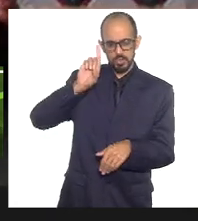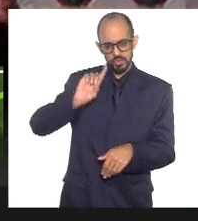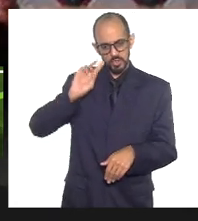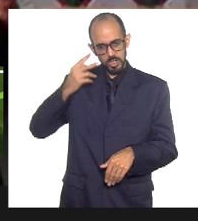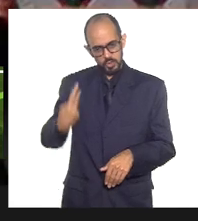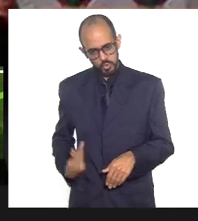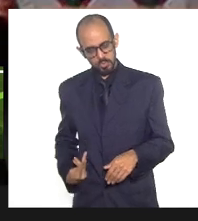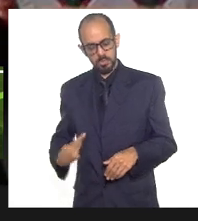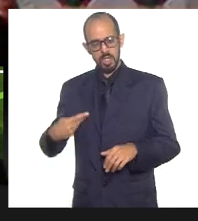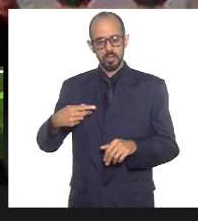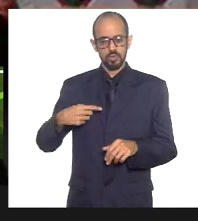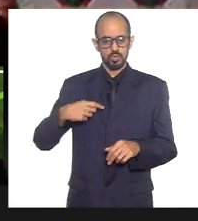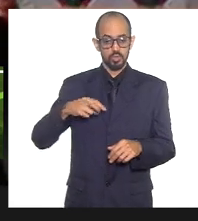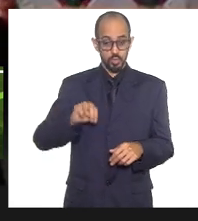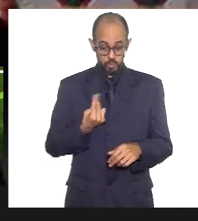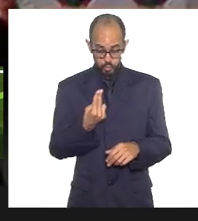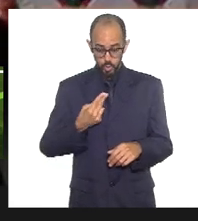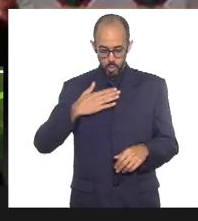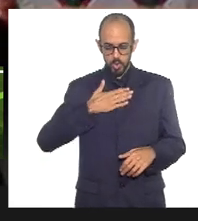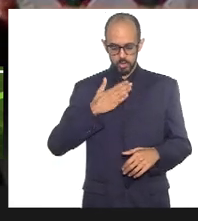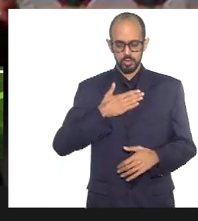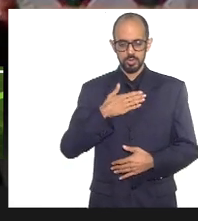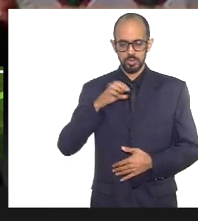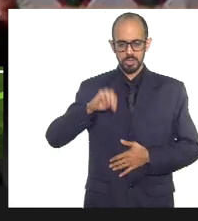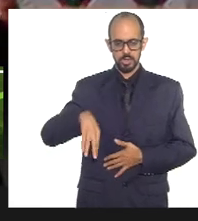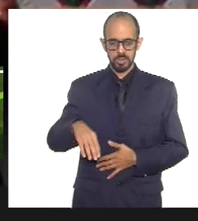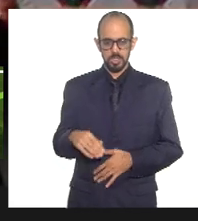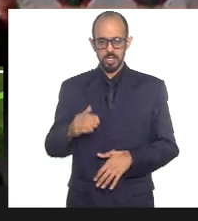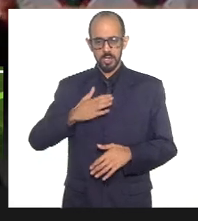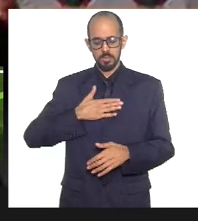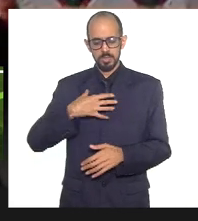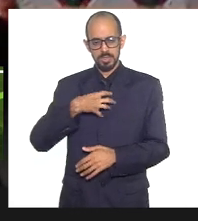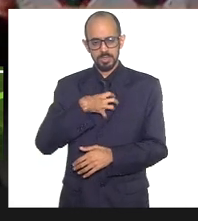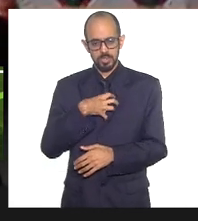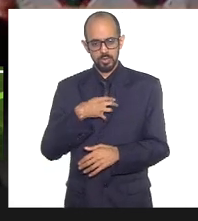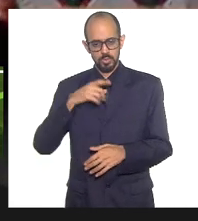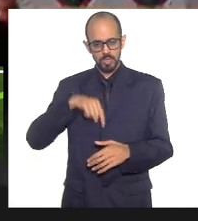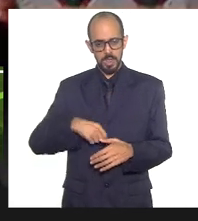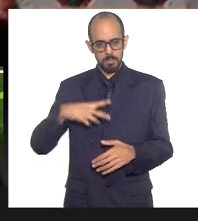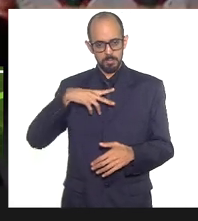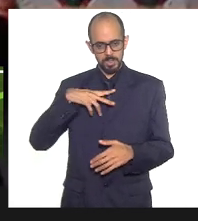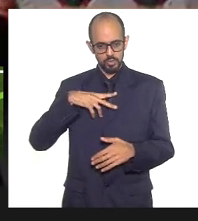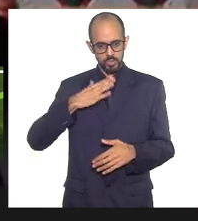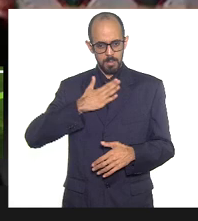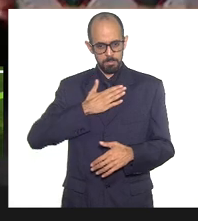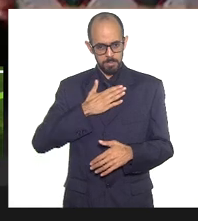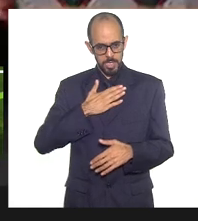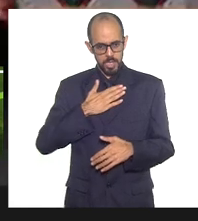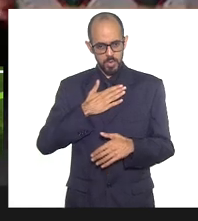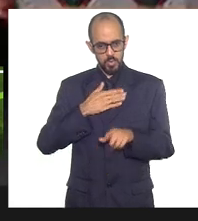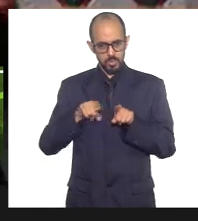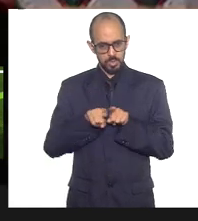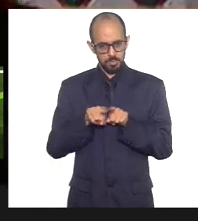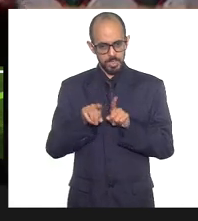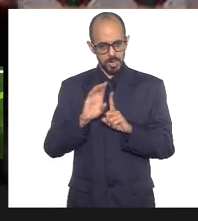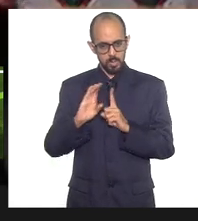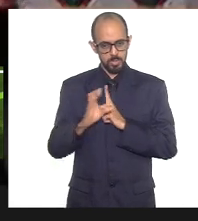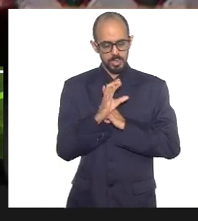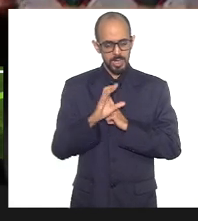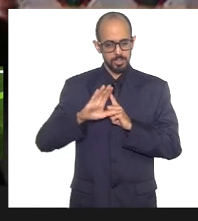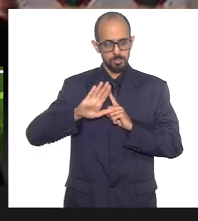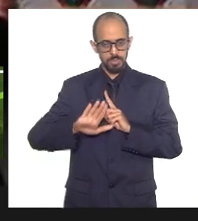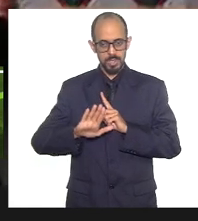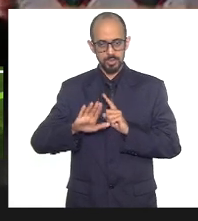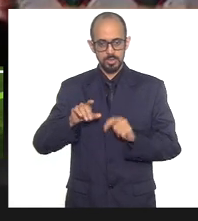que sou, isso eu vejo como uma questão muito íntima minha e da minha comunidade de fé, mas que nesse